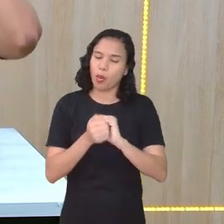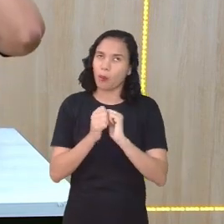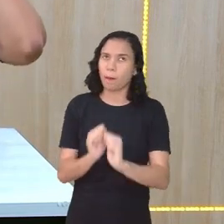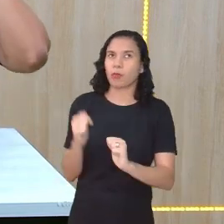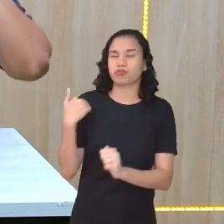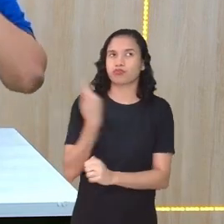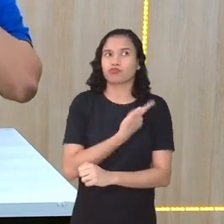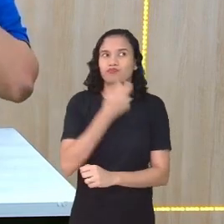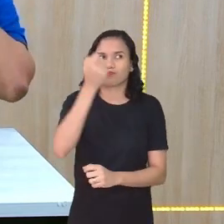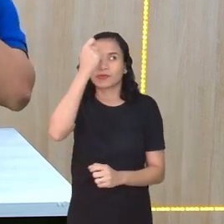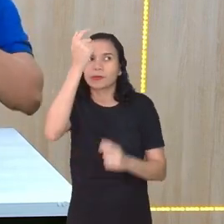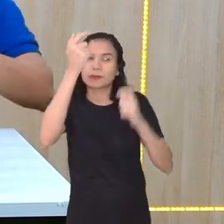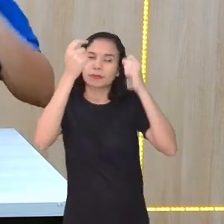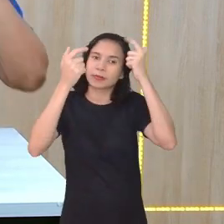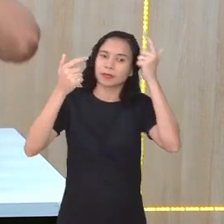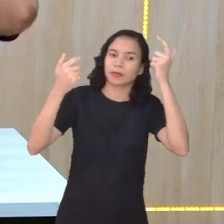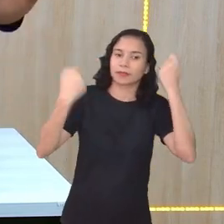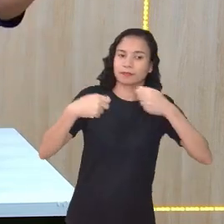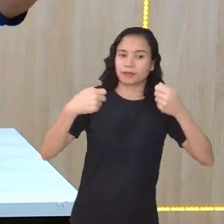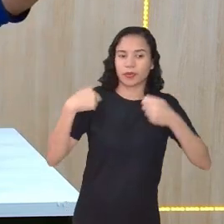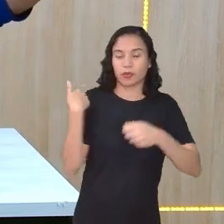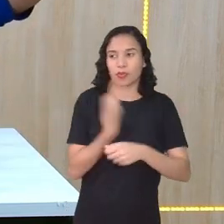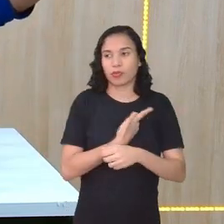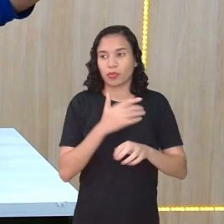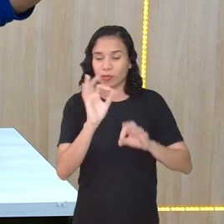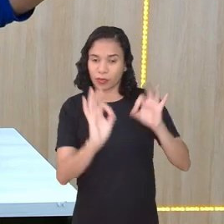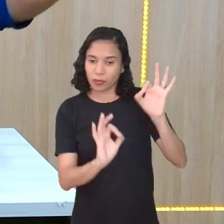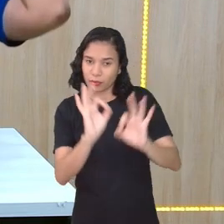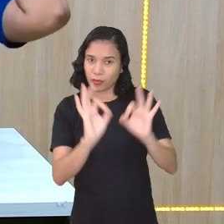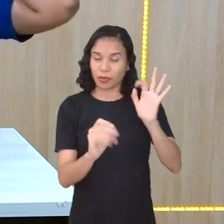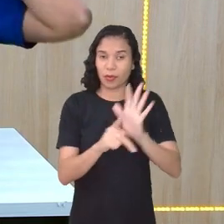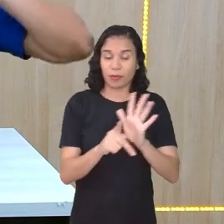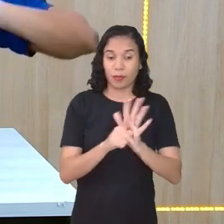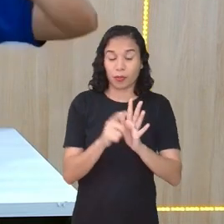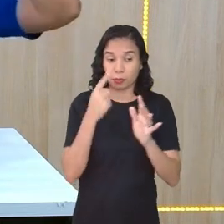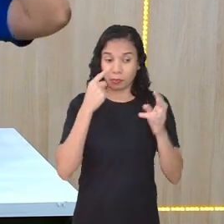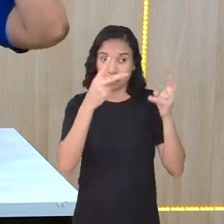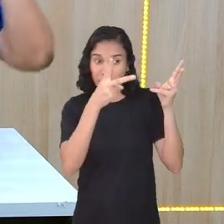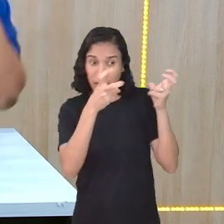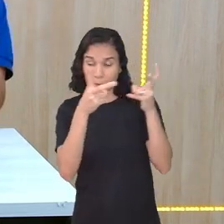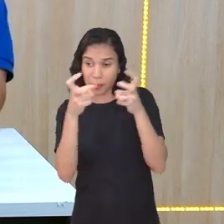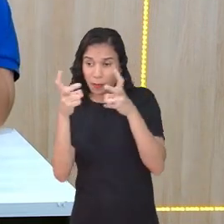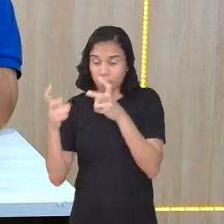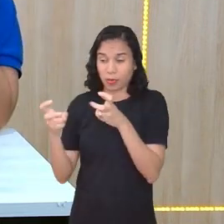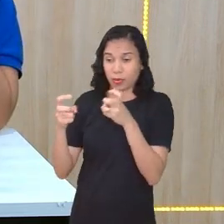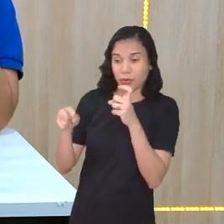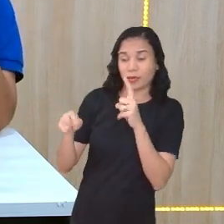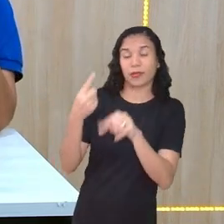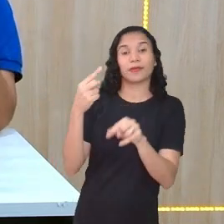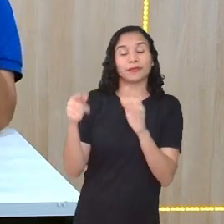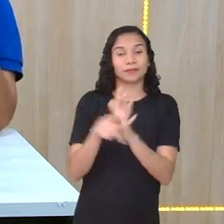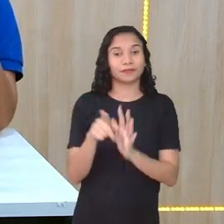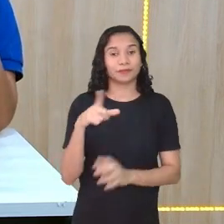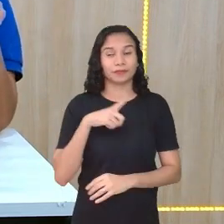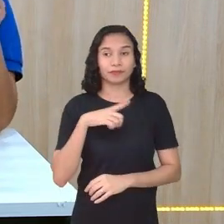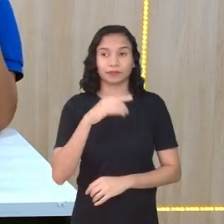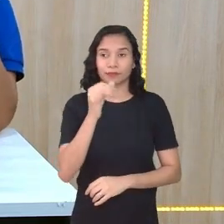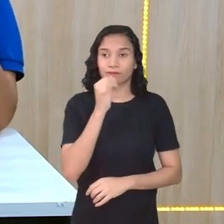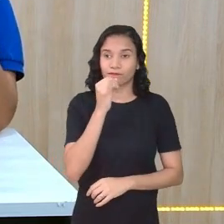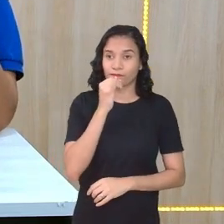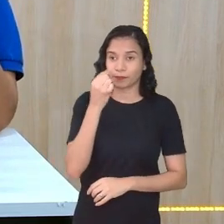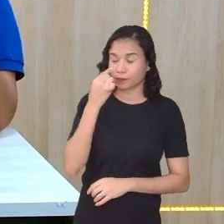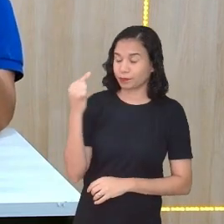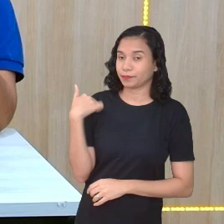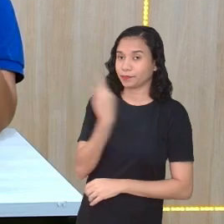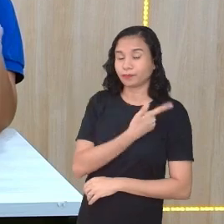fazer, de vez em quando, aquela higienização que a gente odeia fazer, né? De sair reconhecendo, assim, as inadequações. Isso, é porque, pronto, em